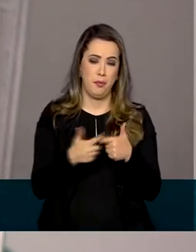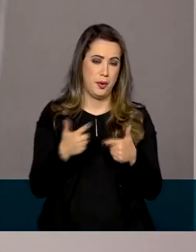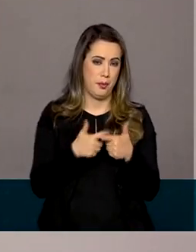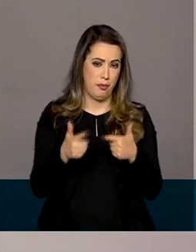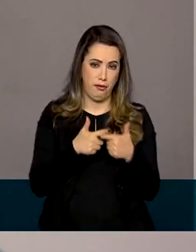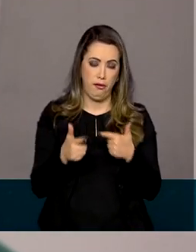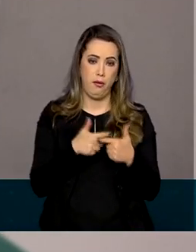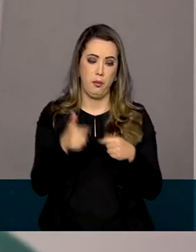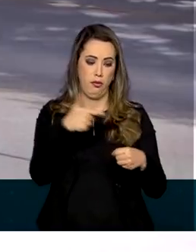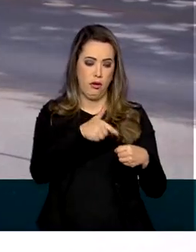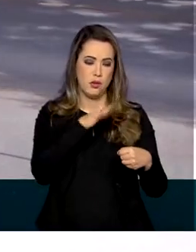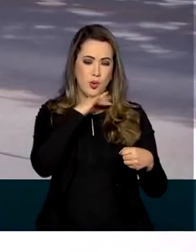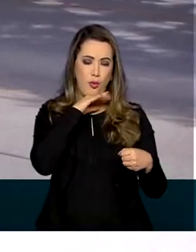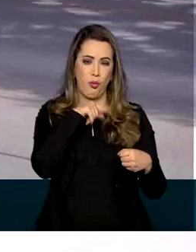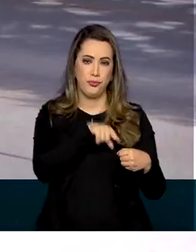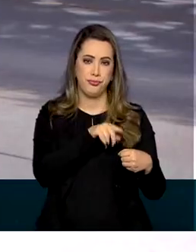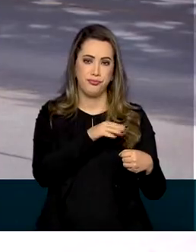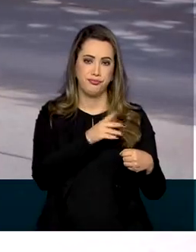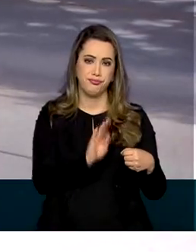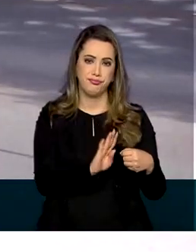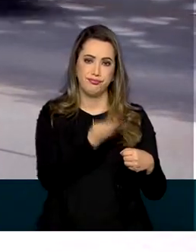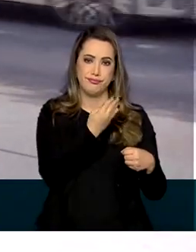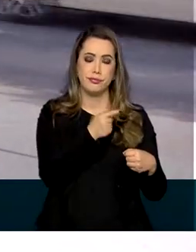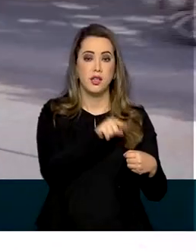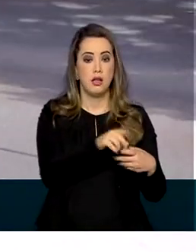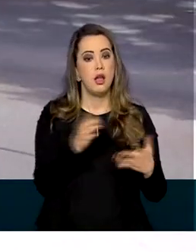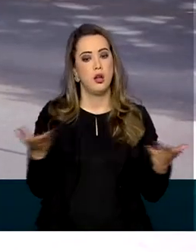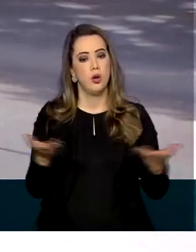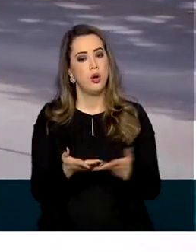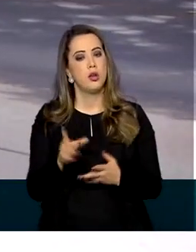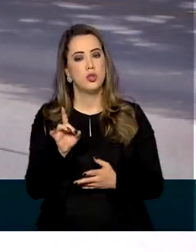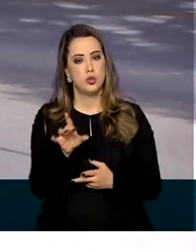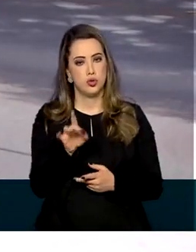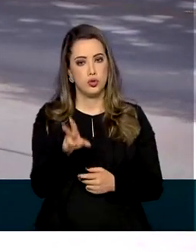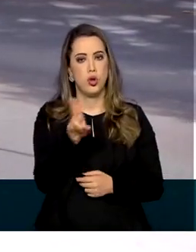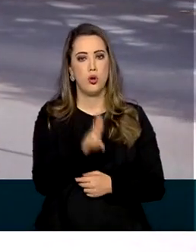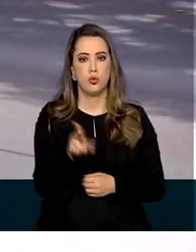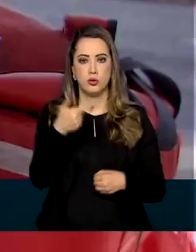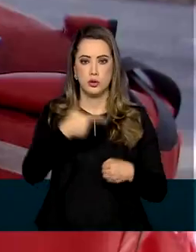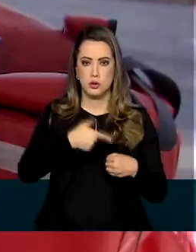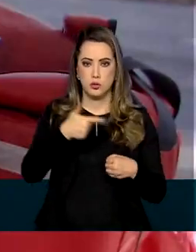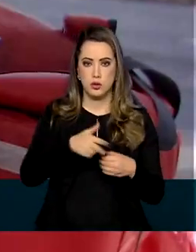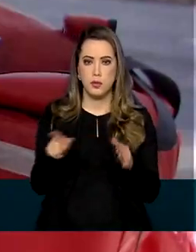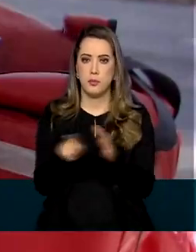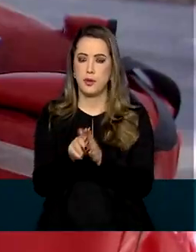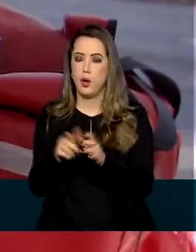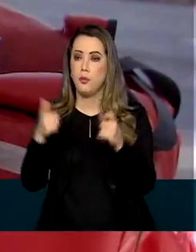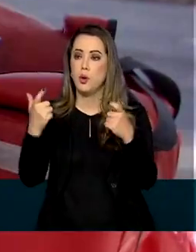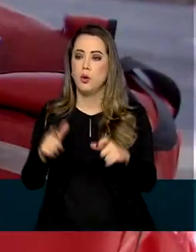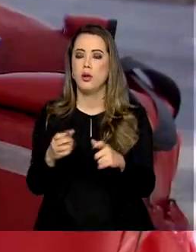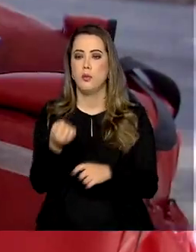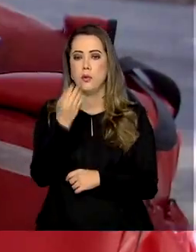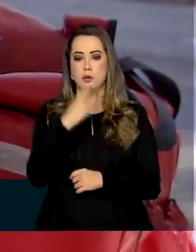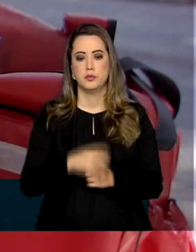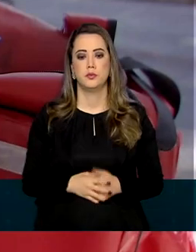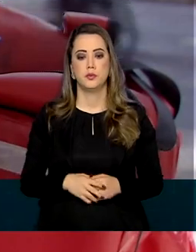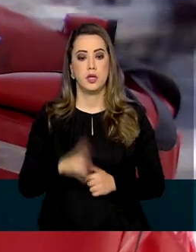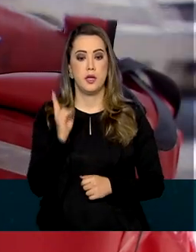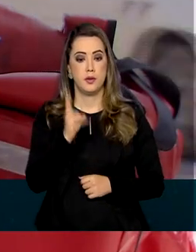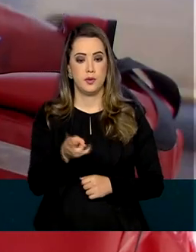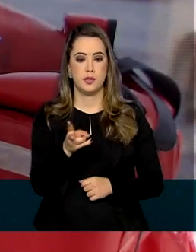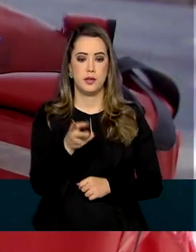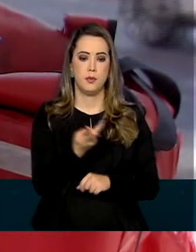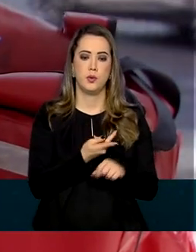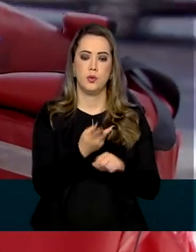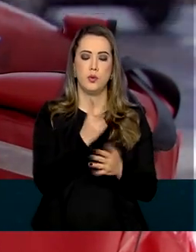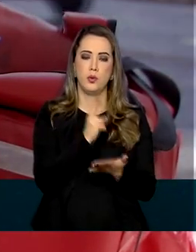com gasolina adulterada, só abastece em lugares conhecidos e confiáveis. Eu procuro sempre abastecer no mesmo posto para evitar